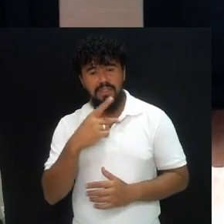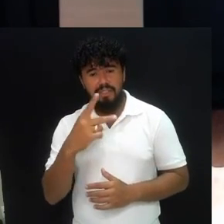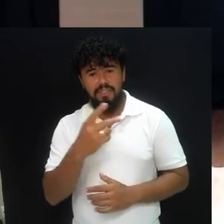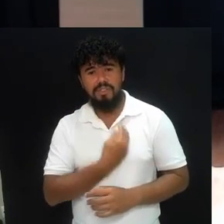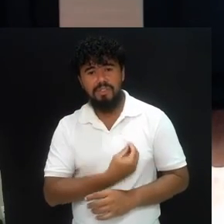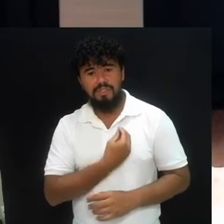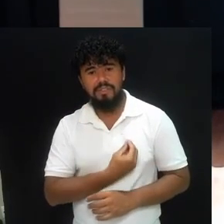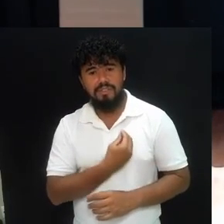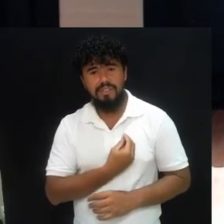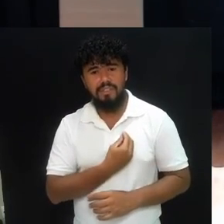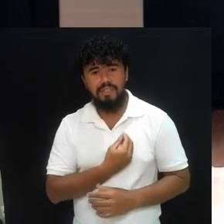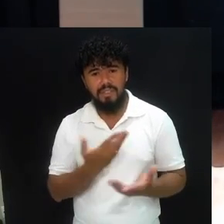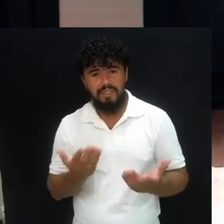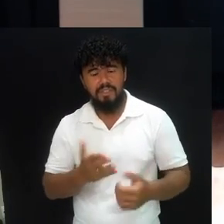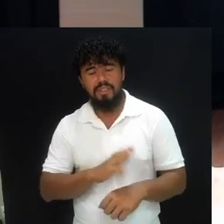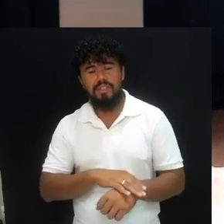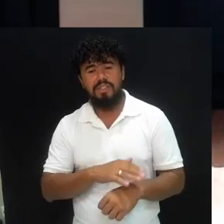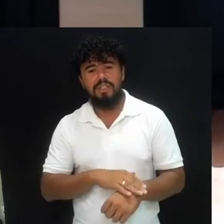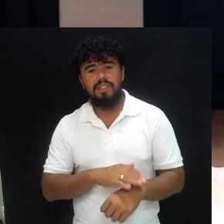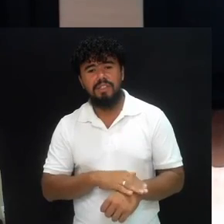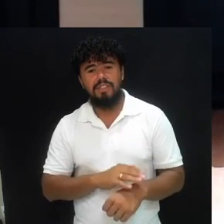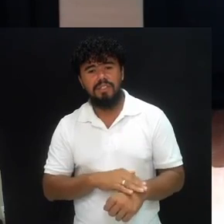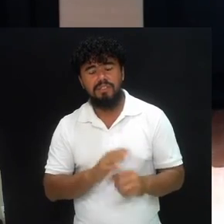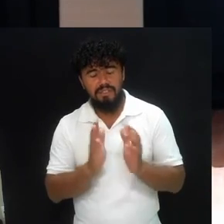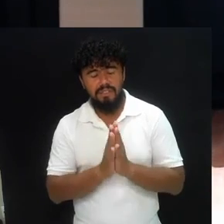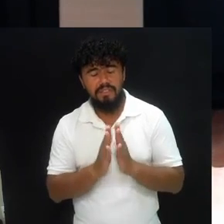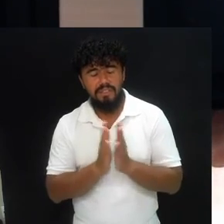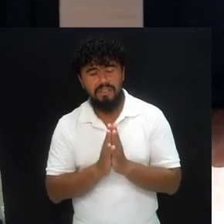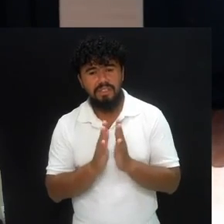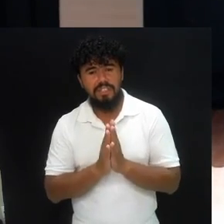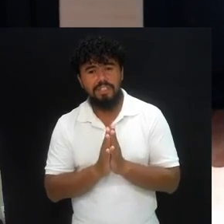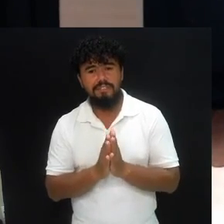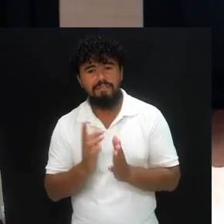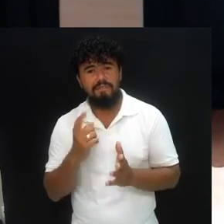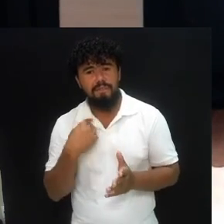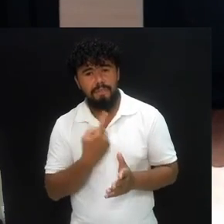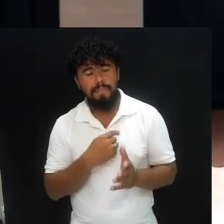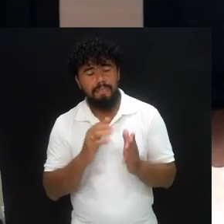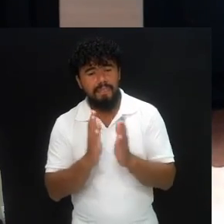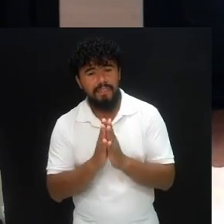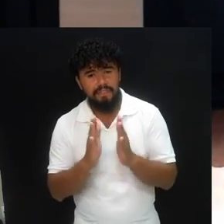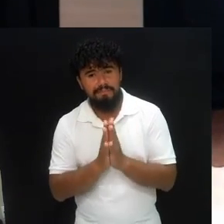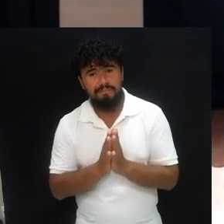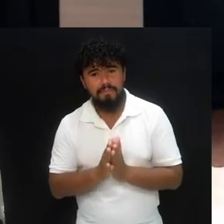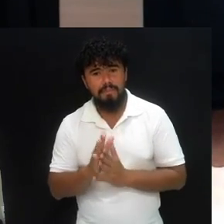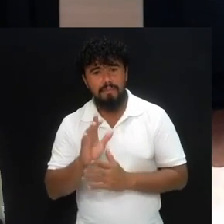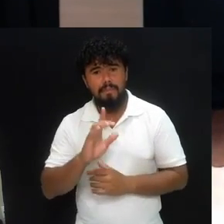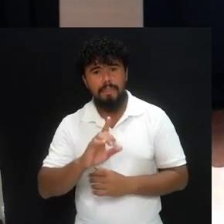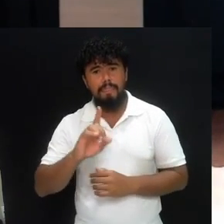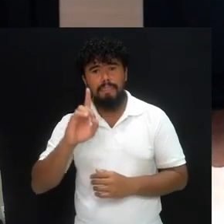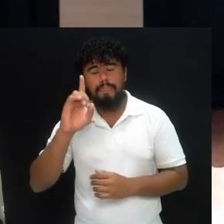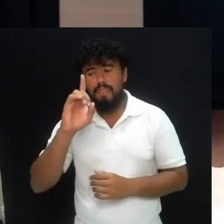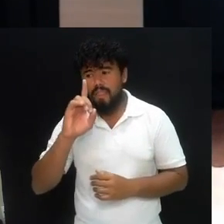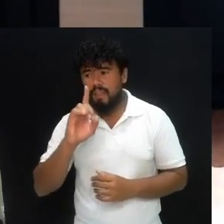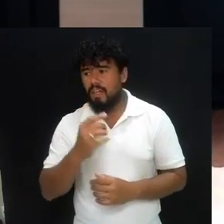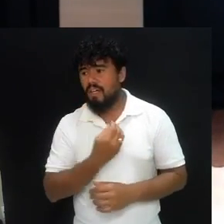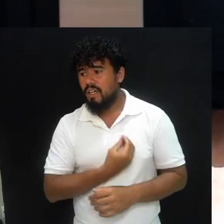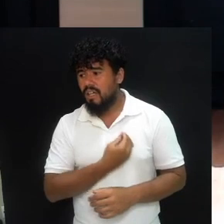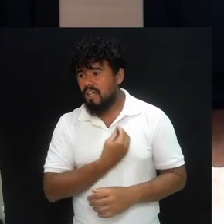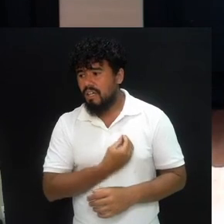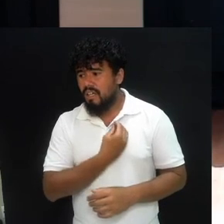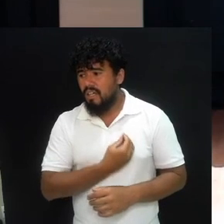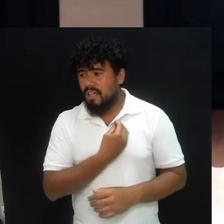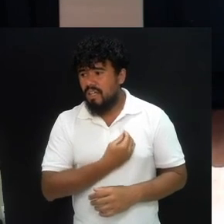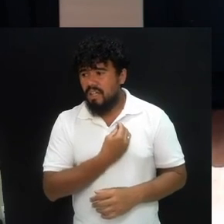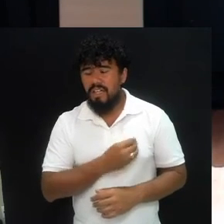a sua vida, esse momento agora, de oração. Vamos orar, para que o Deus que interviu, na vida de Daniel,